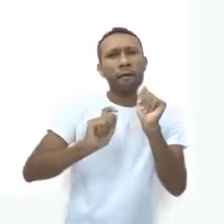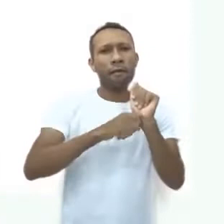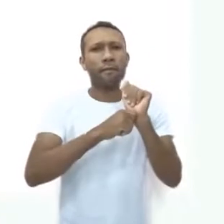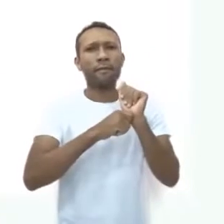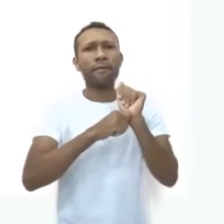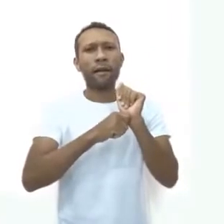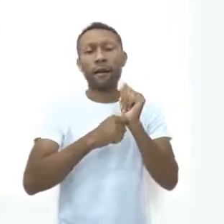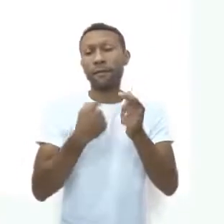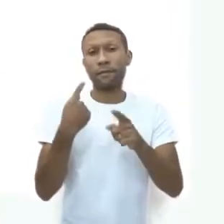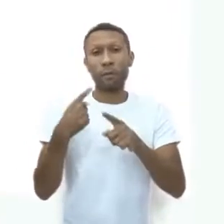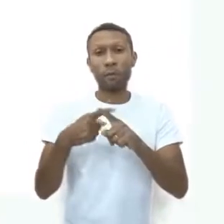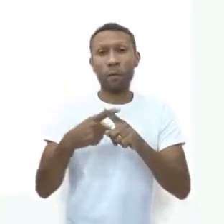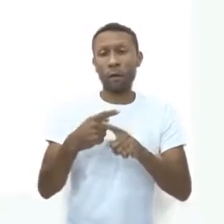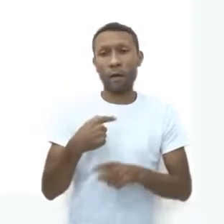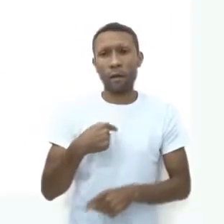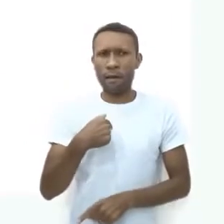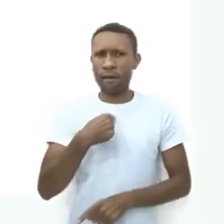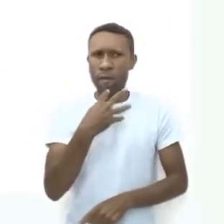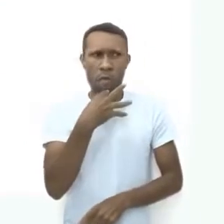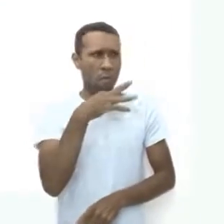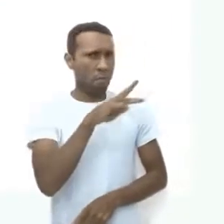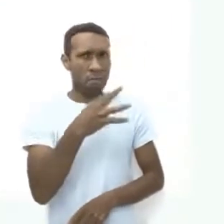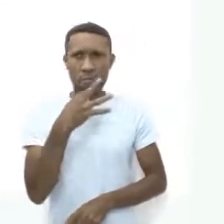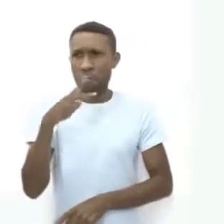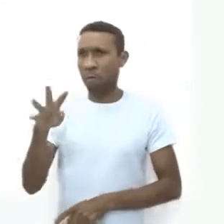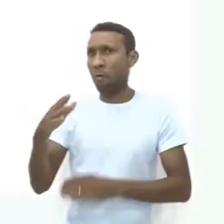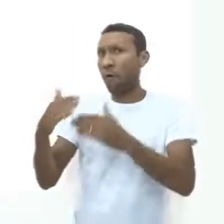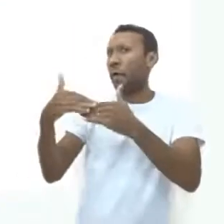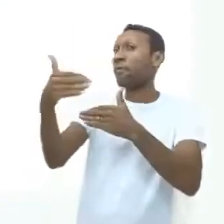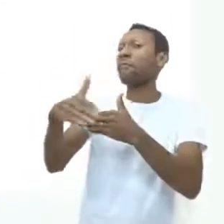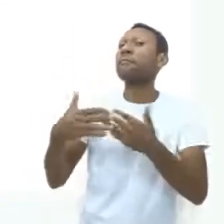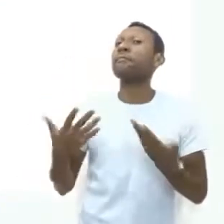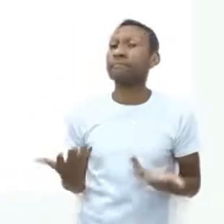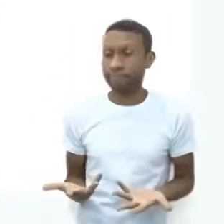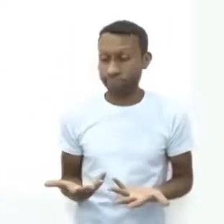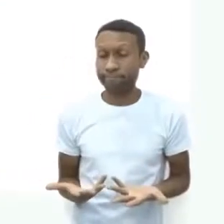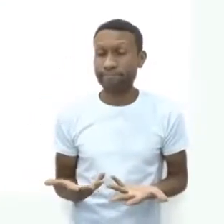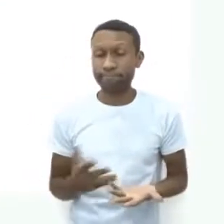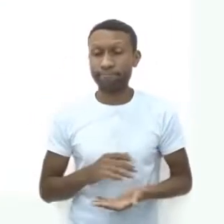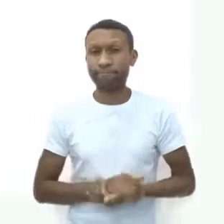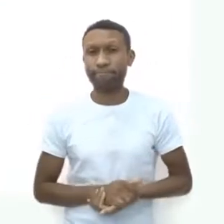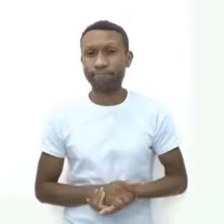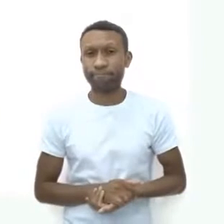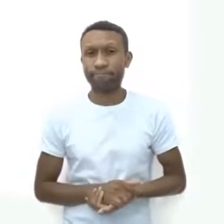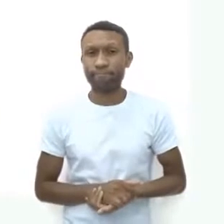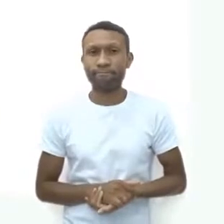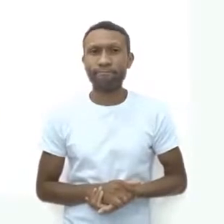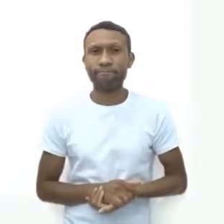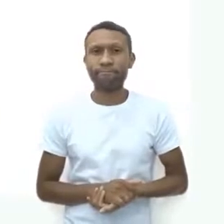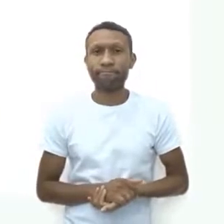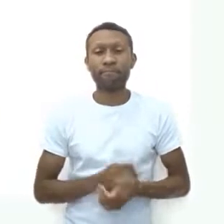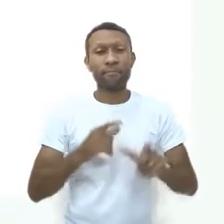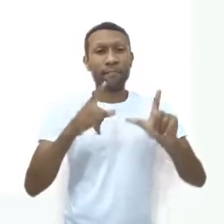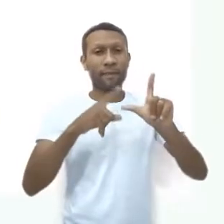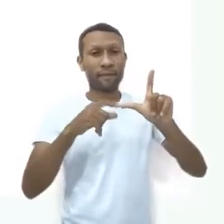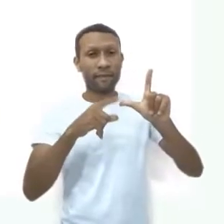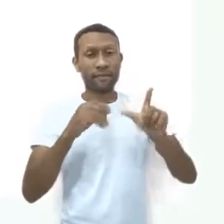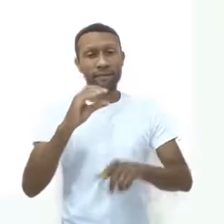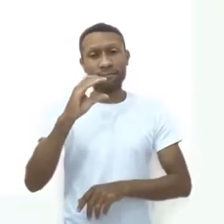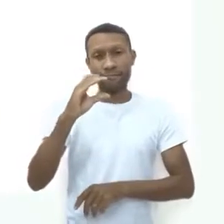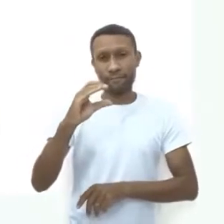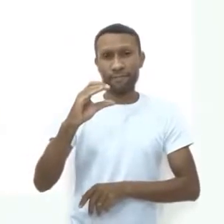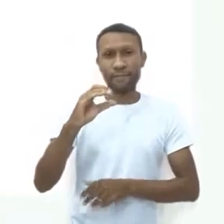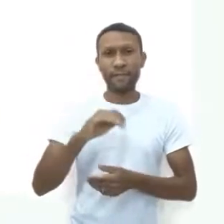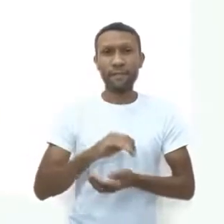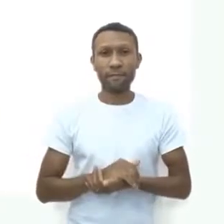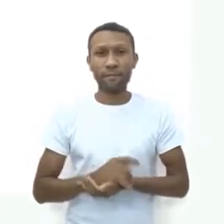minha identidade, afinal, eu não conheço as pessoas por trás daqueles avatares ou suas intenções. E letra C.